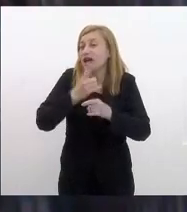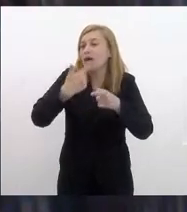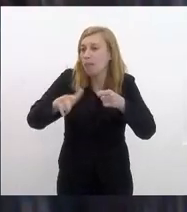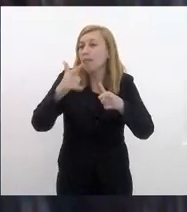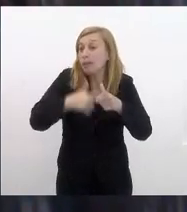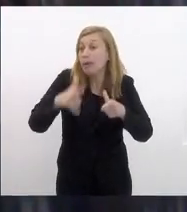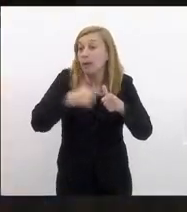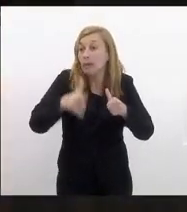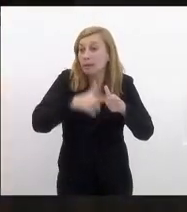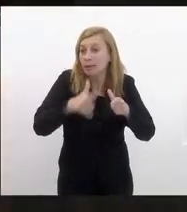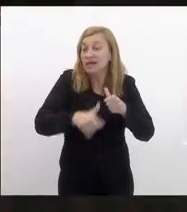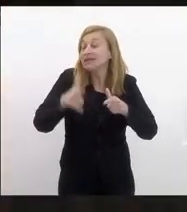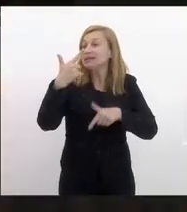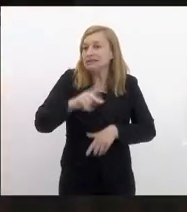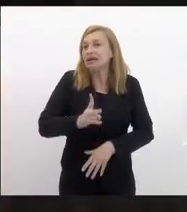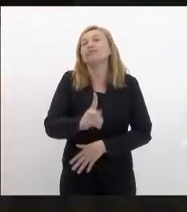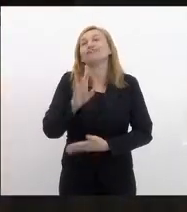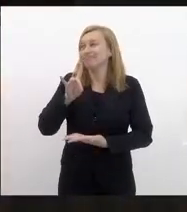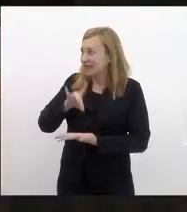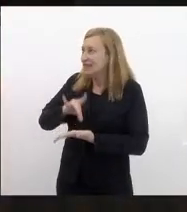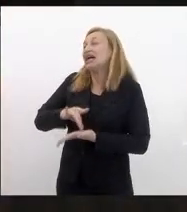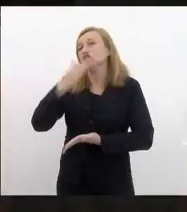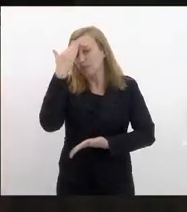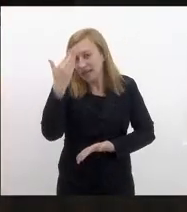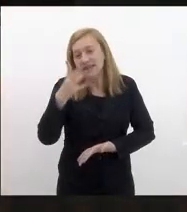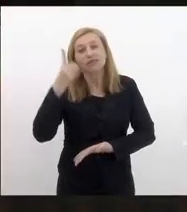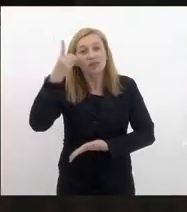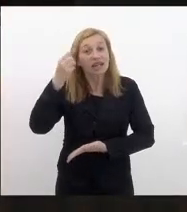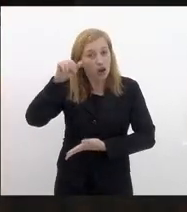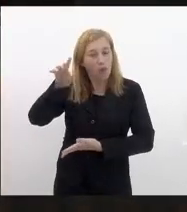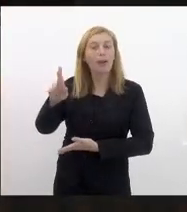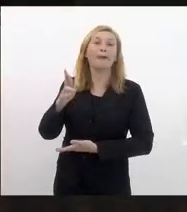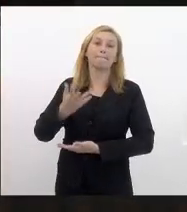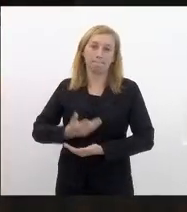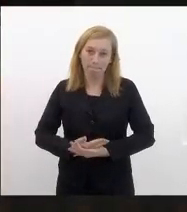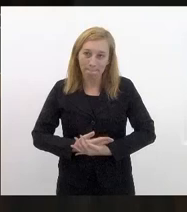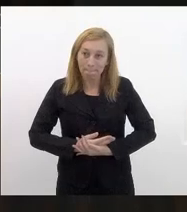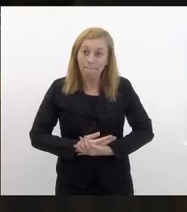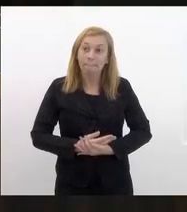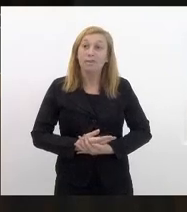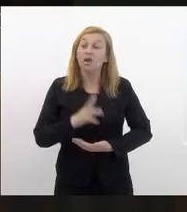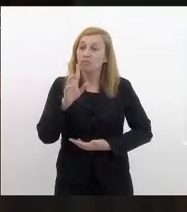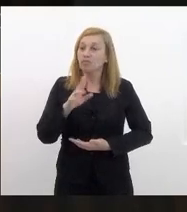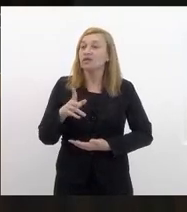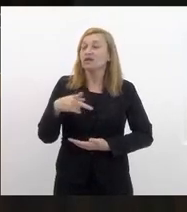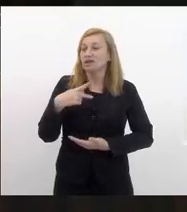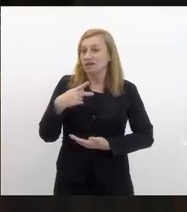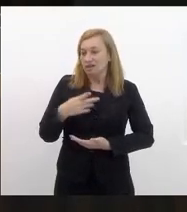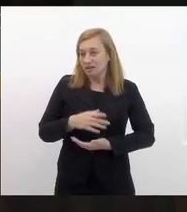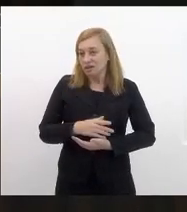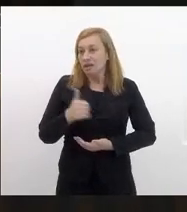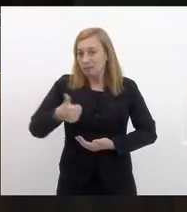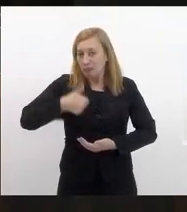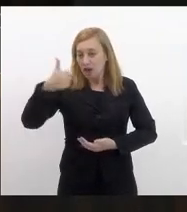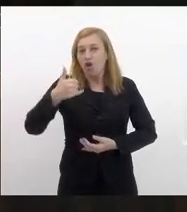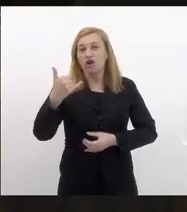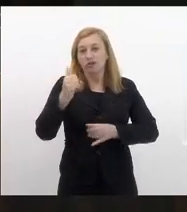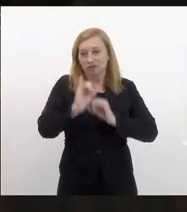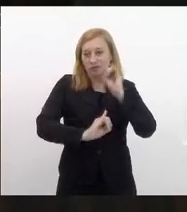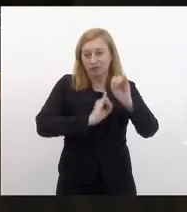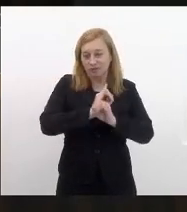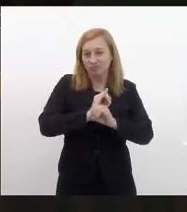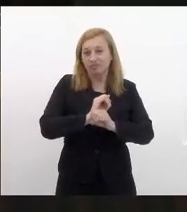deputado deputado deputado eleomar fazemos votos aí que melhorem sua conexão